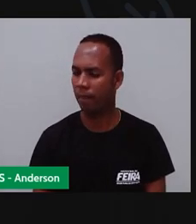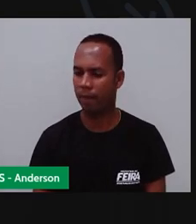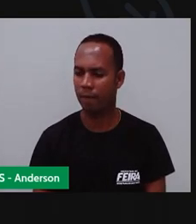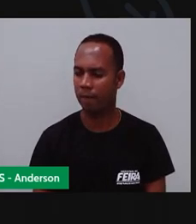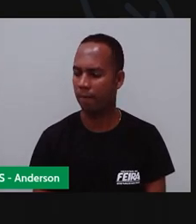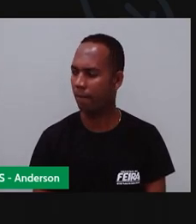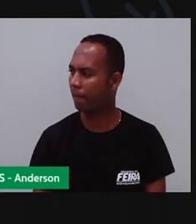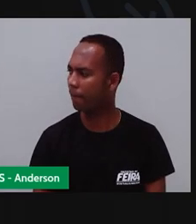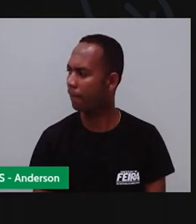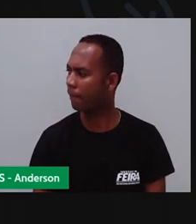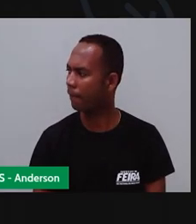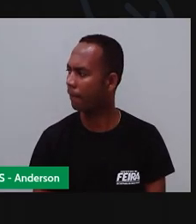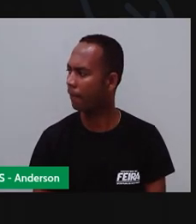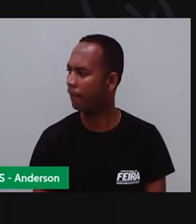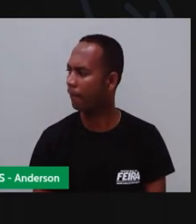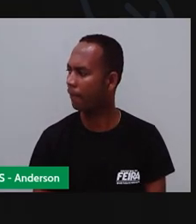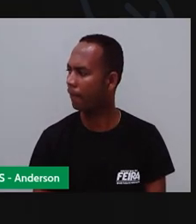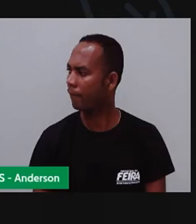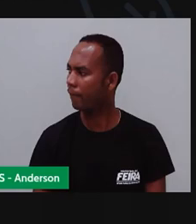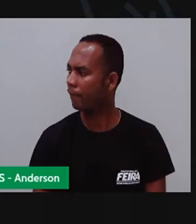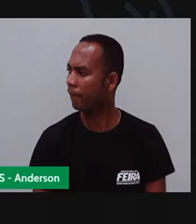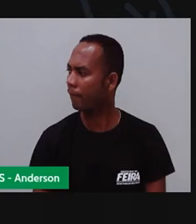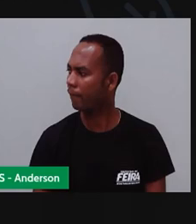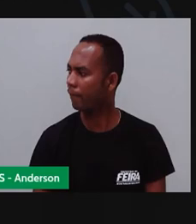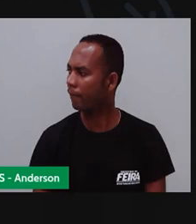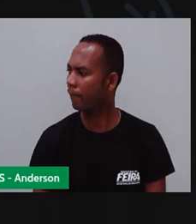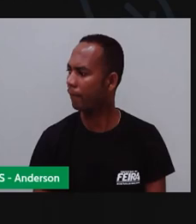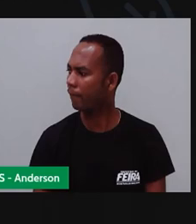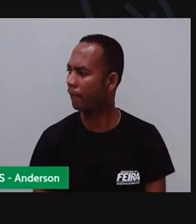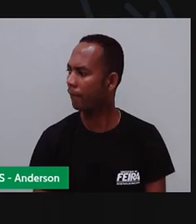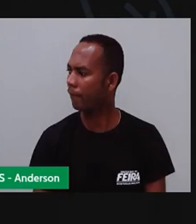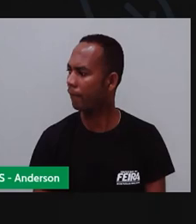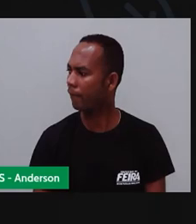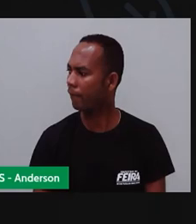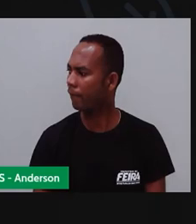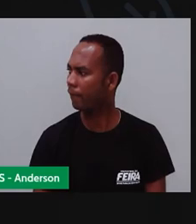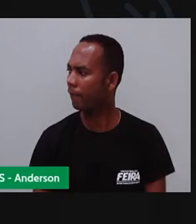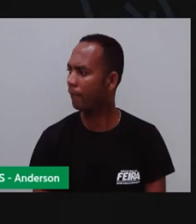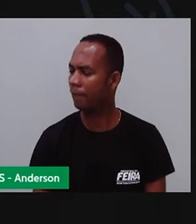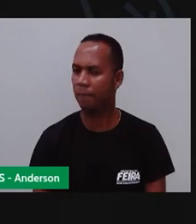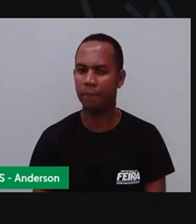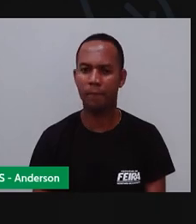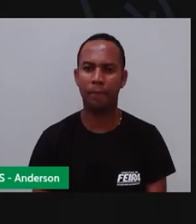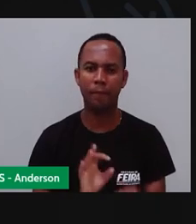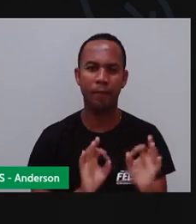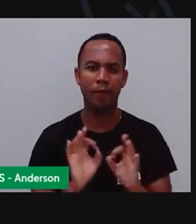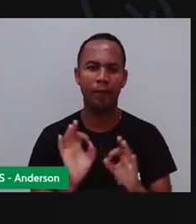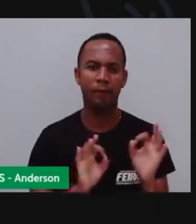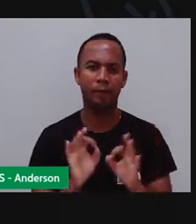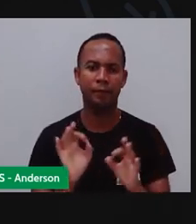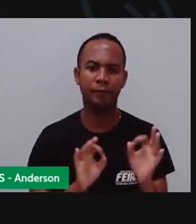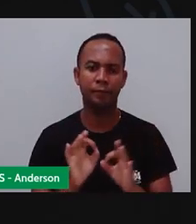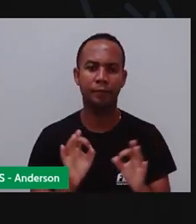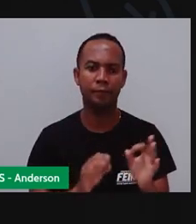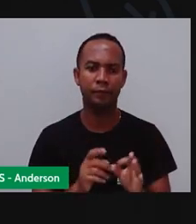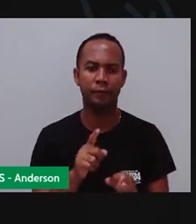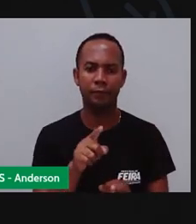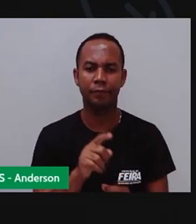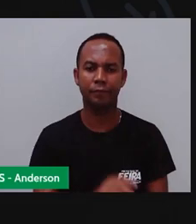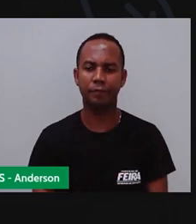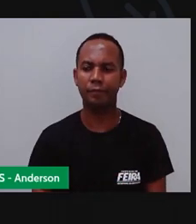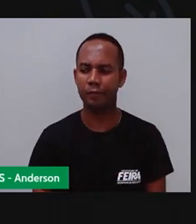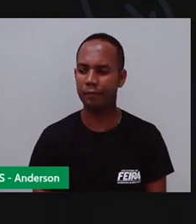Né? Vamos fazer a organização Porque quando a gente usa o material Depois a gente precisa fazer o quê? Organizar